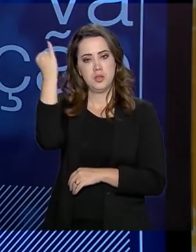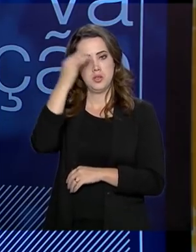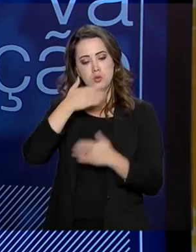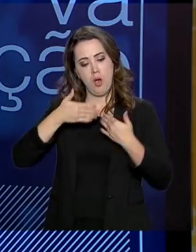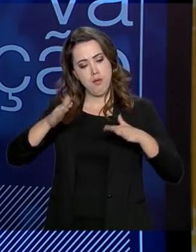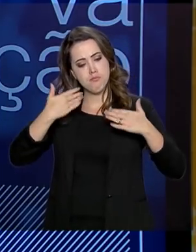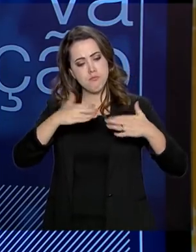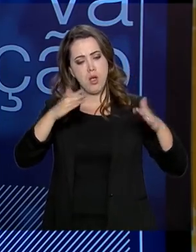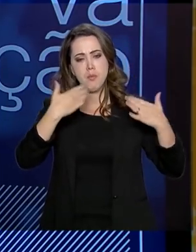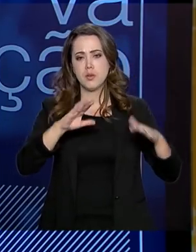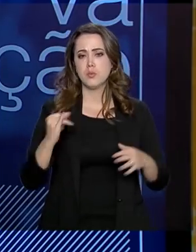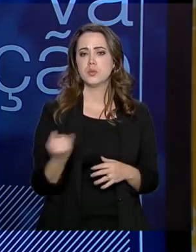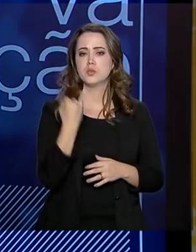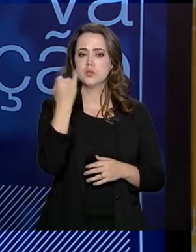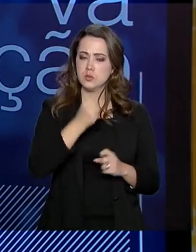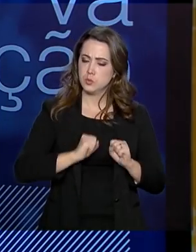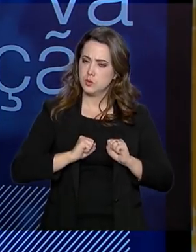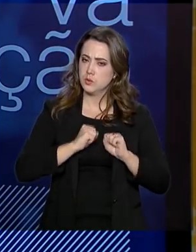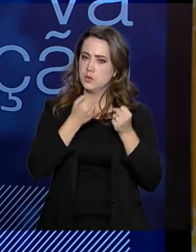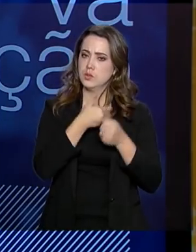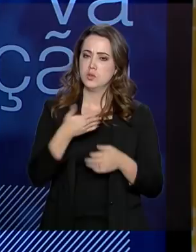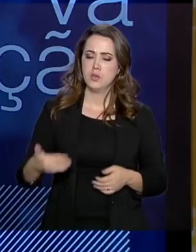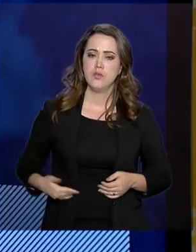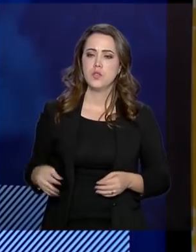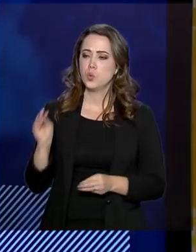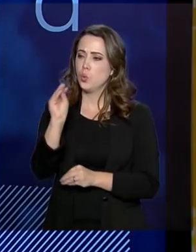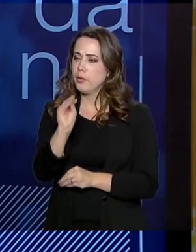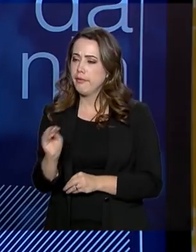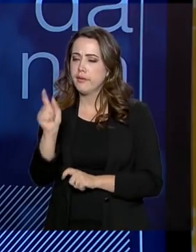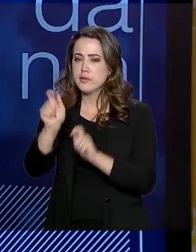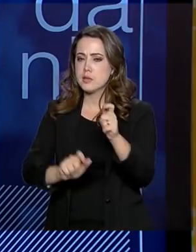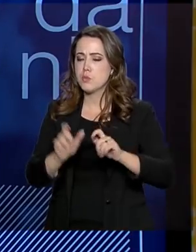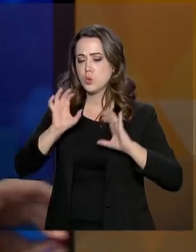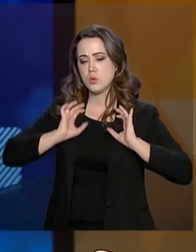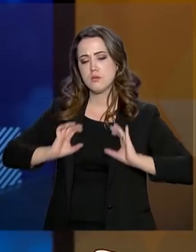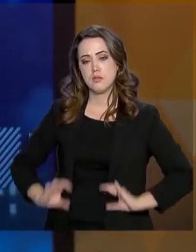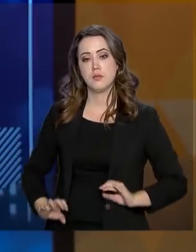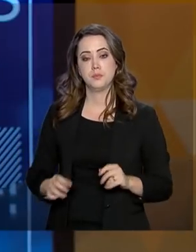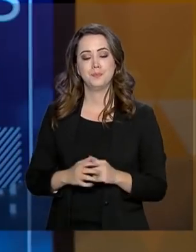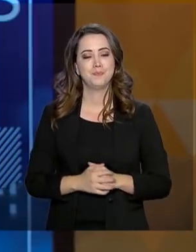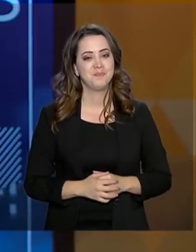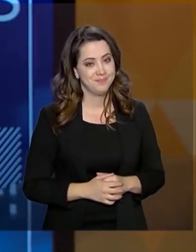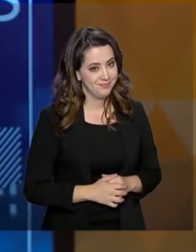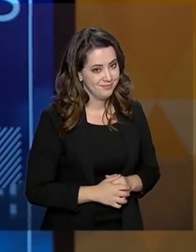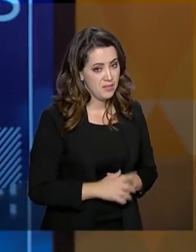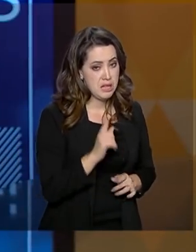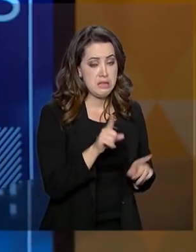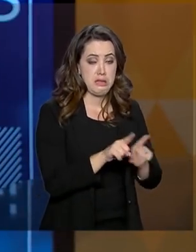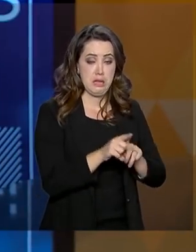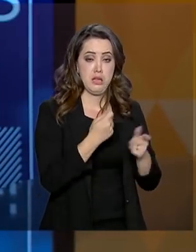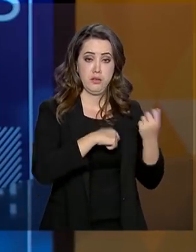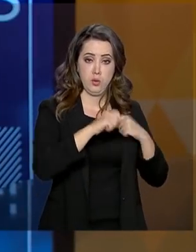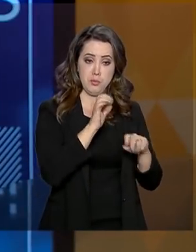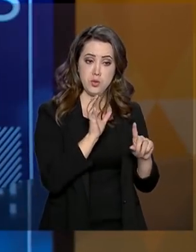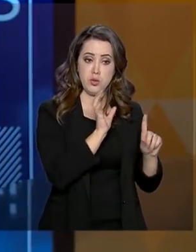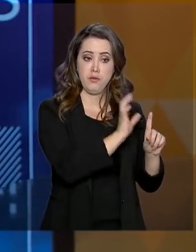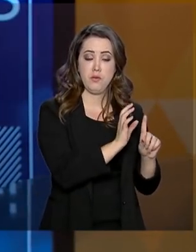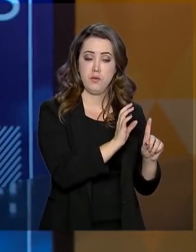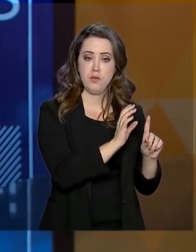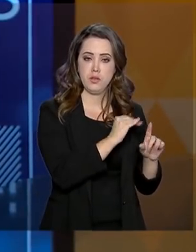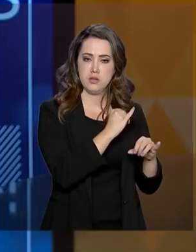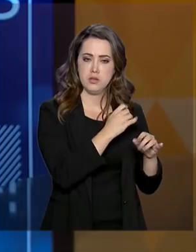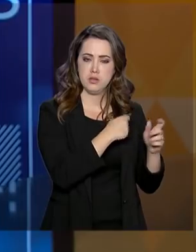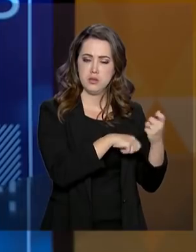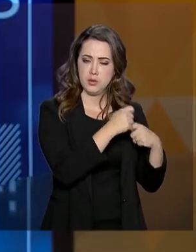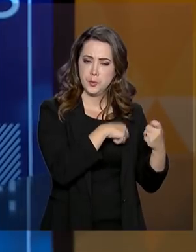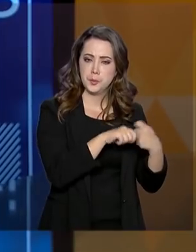para que o governo possa se dedicar, de fato, num atendimento adequado para o cidadão. Além dessa questão da economia, desse impacto financeiro e